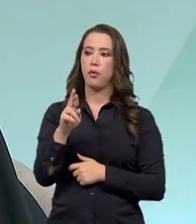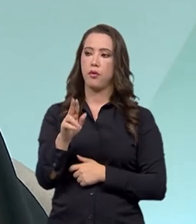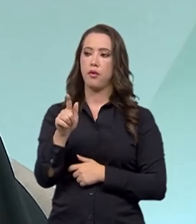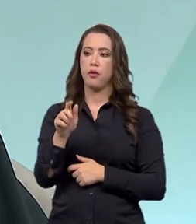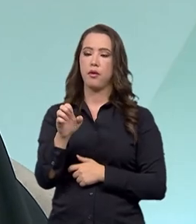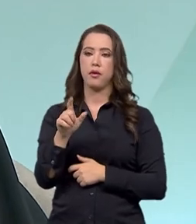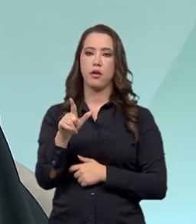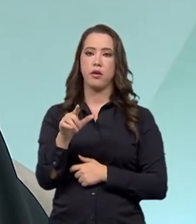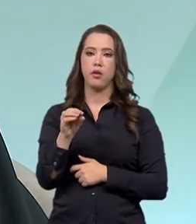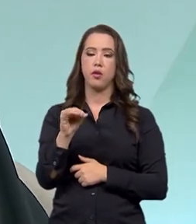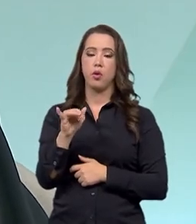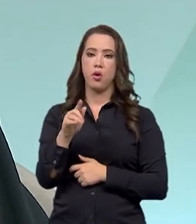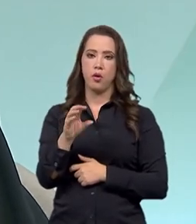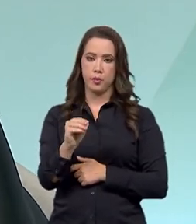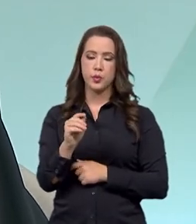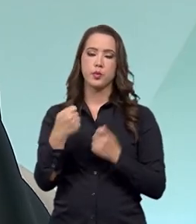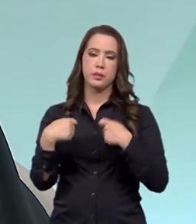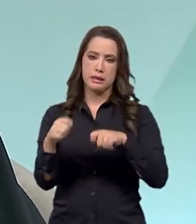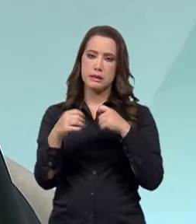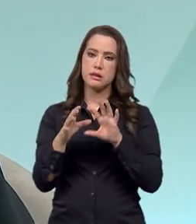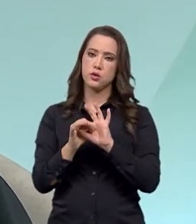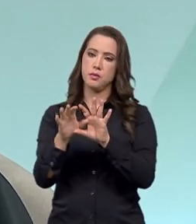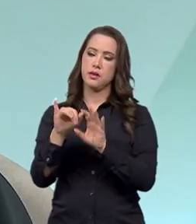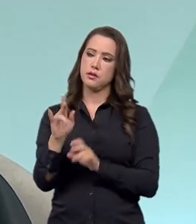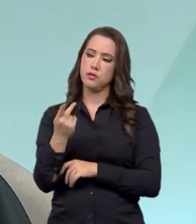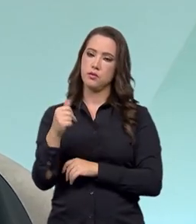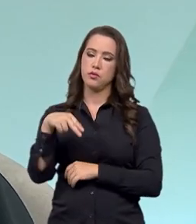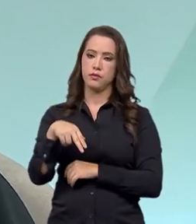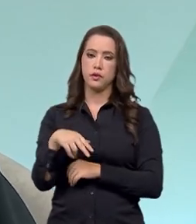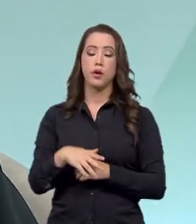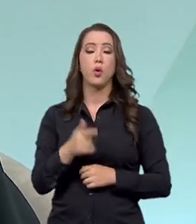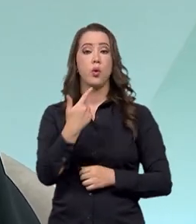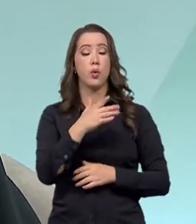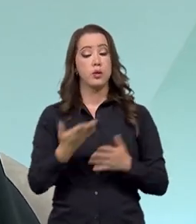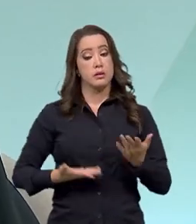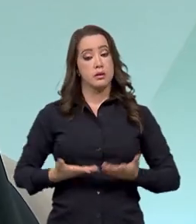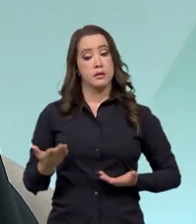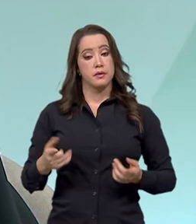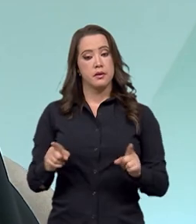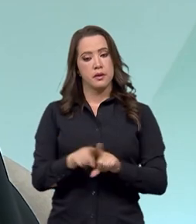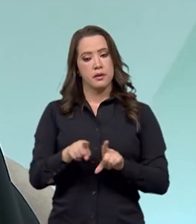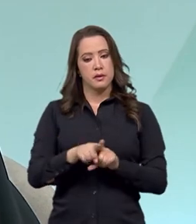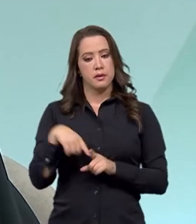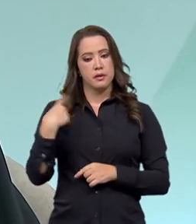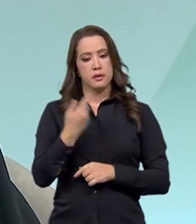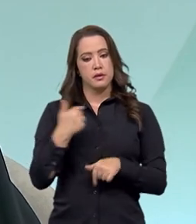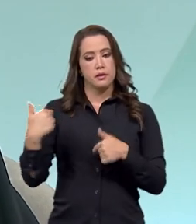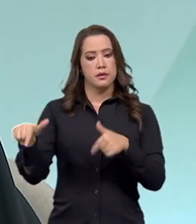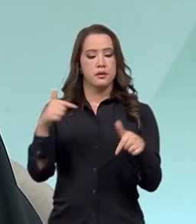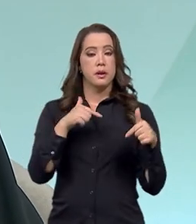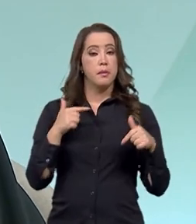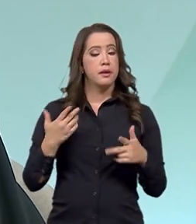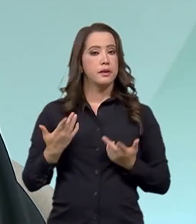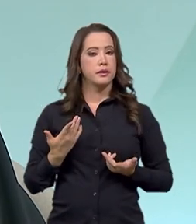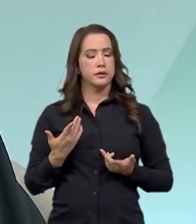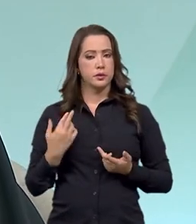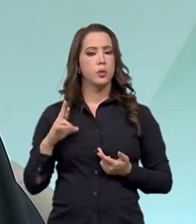pela avaliação do IFAM. Outro também serviço que o IFAM presta ao cidadão, que estamos também atuando com muita